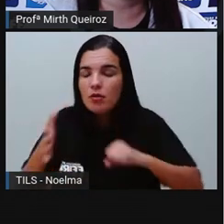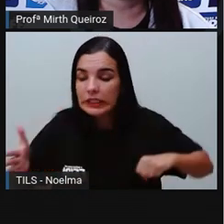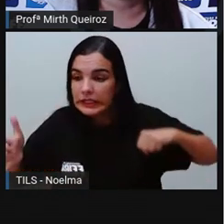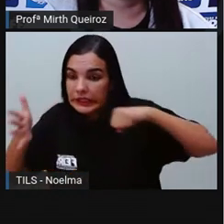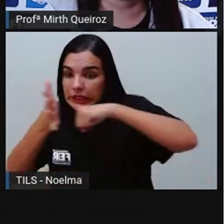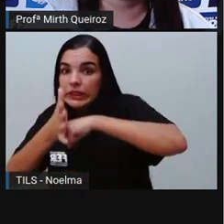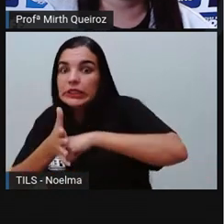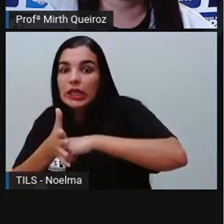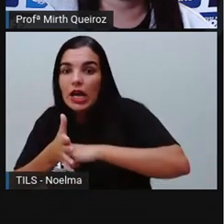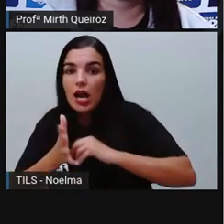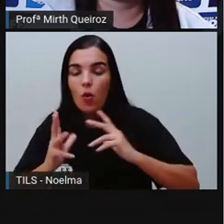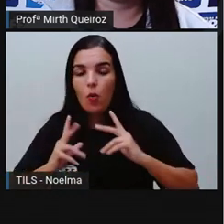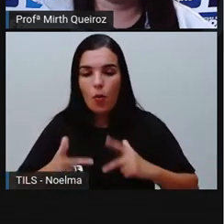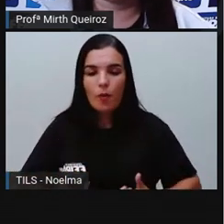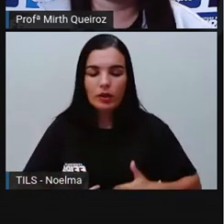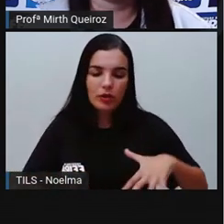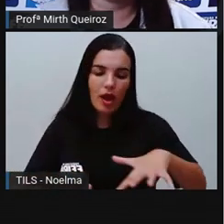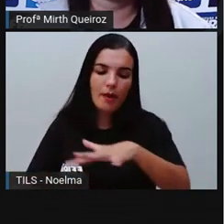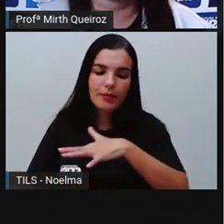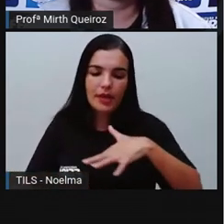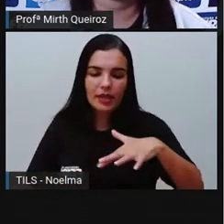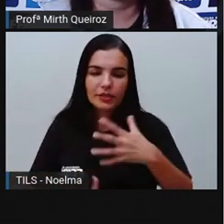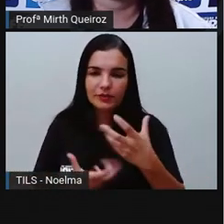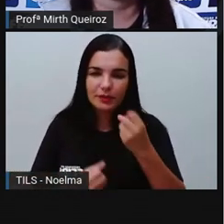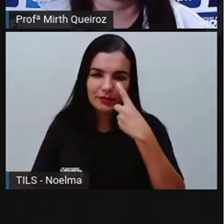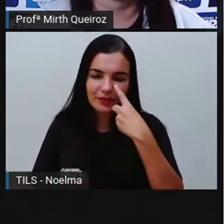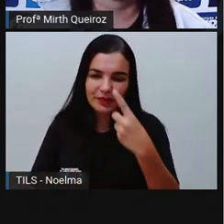humanos no meio ambiente. Vamos assistir?